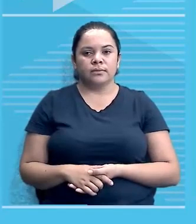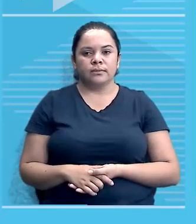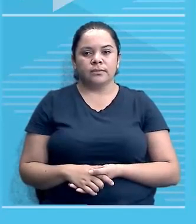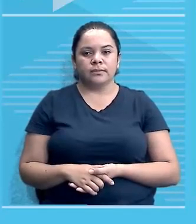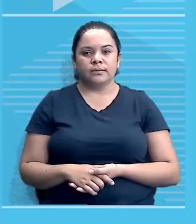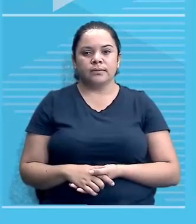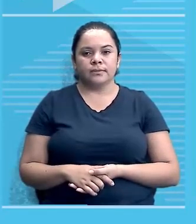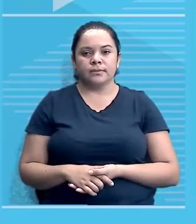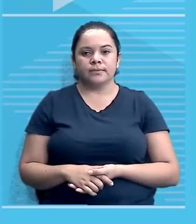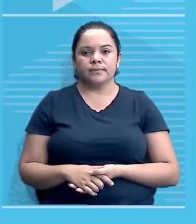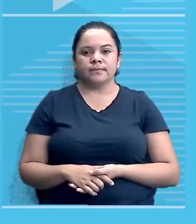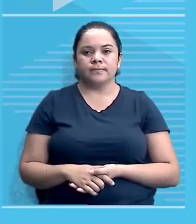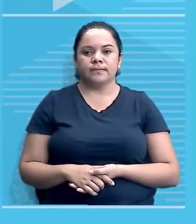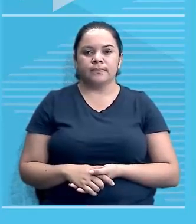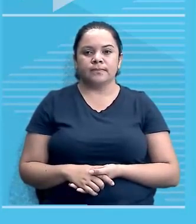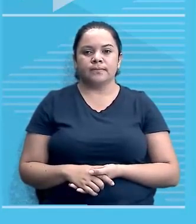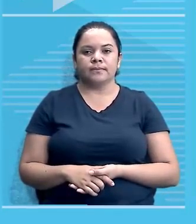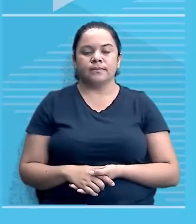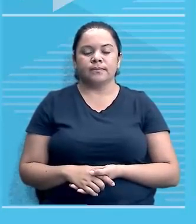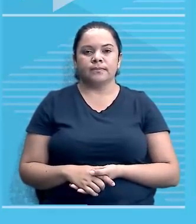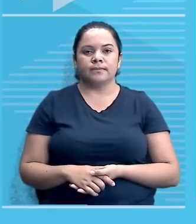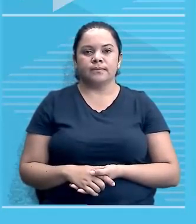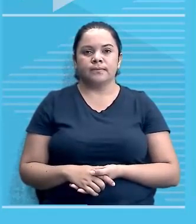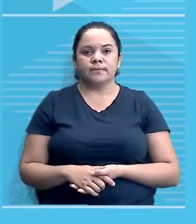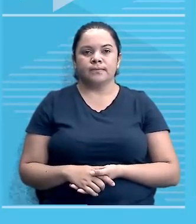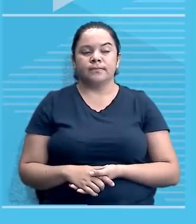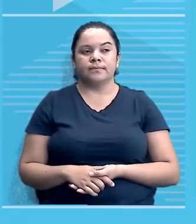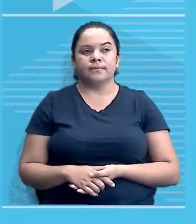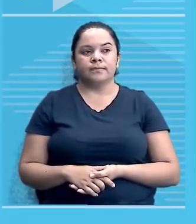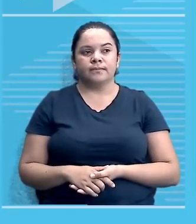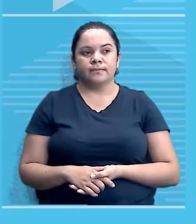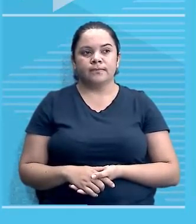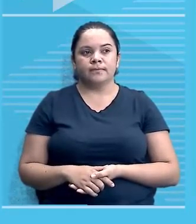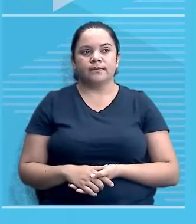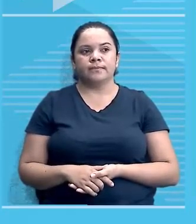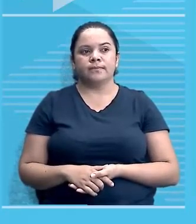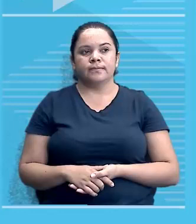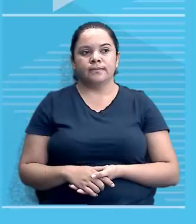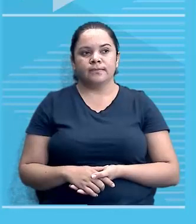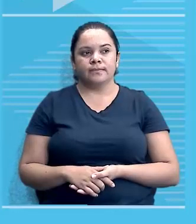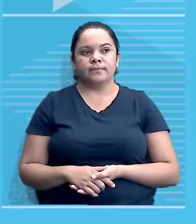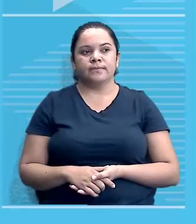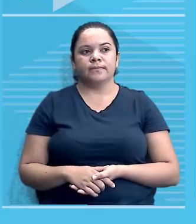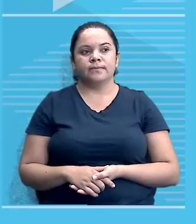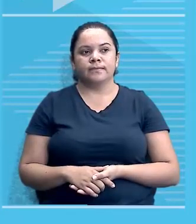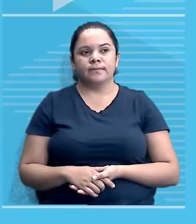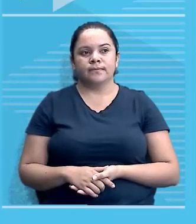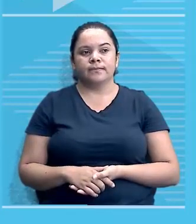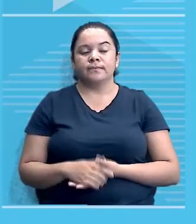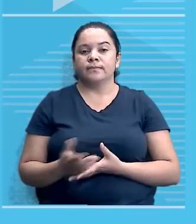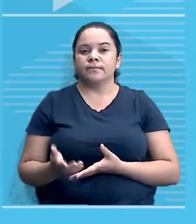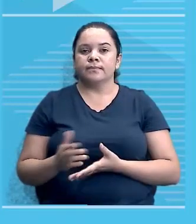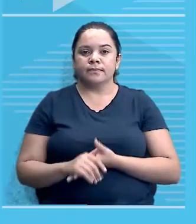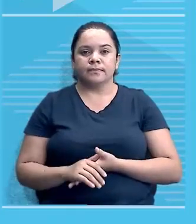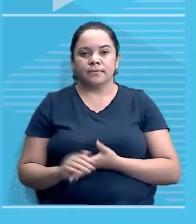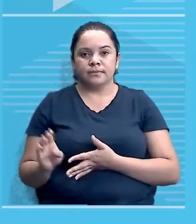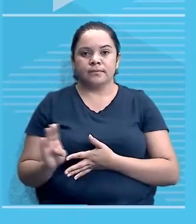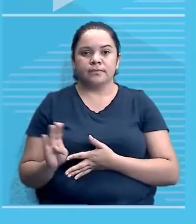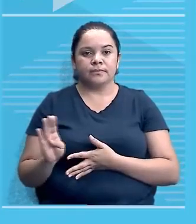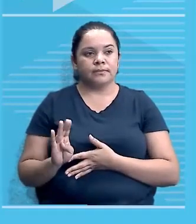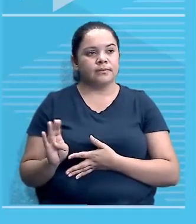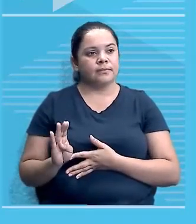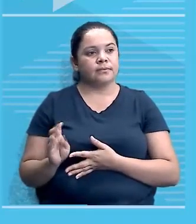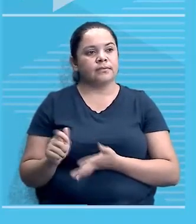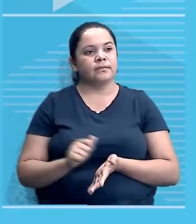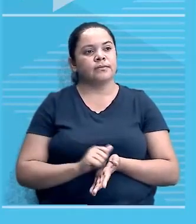colônias também à busca pela composição de suas referências políticas nacionais. Aqui, galera, a gente vai grifar